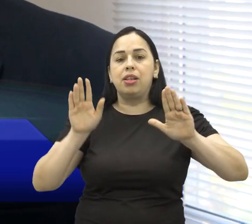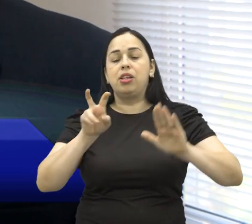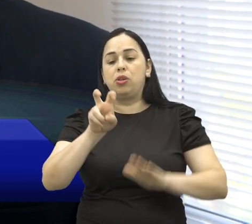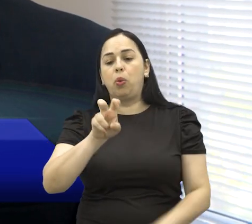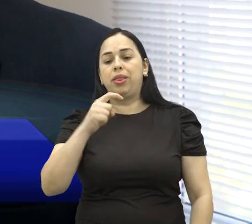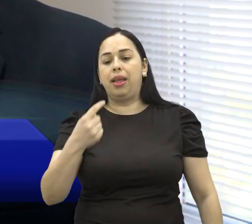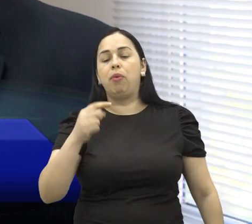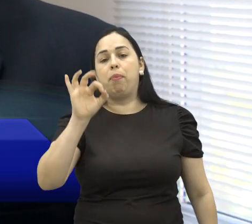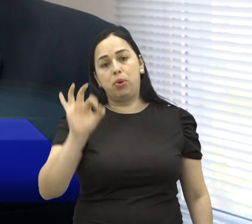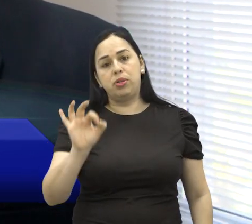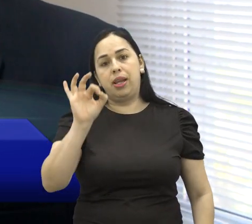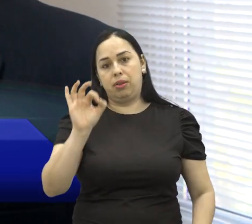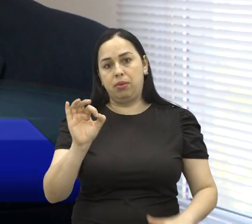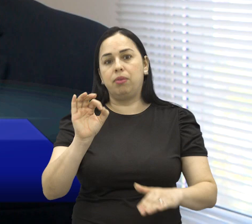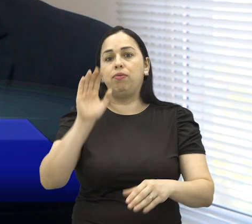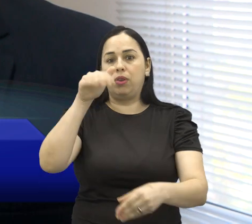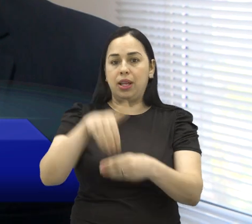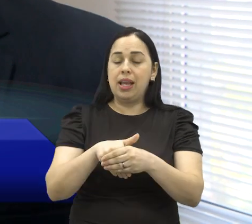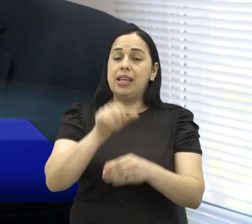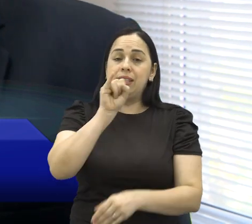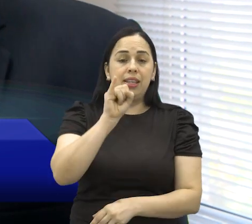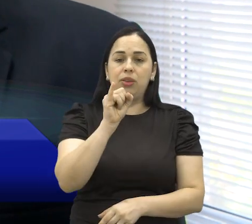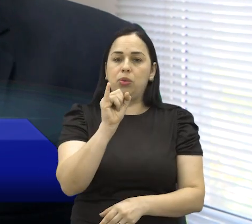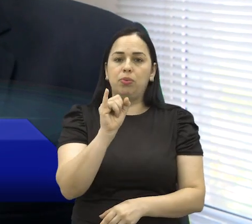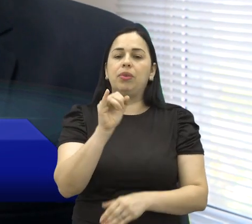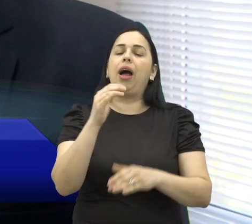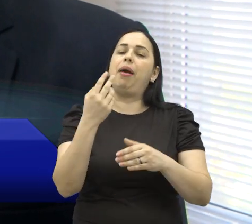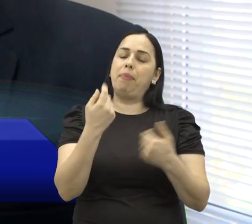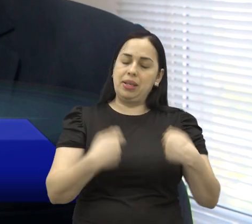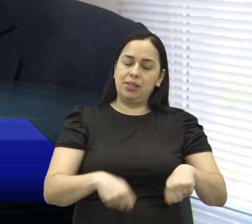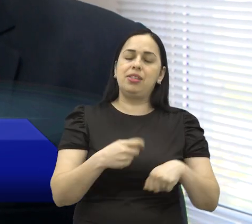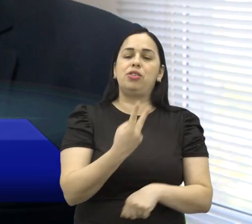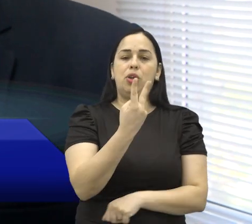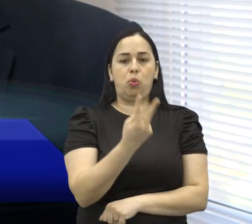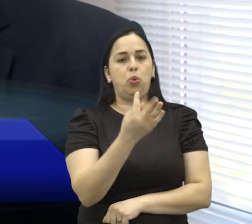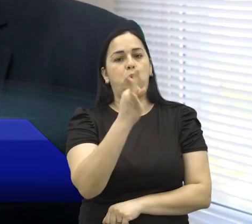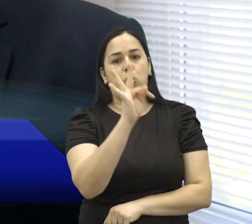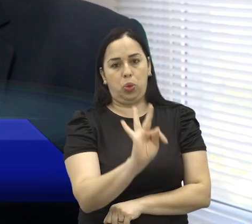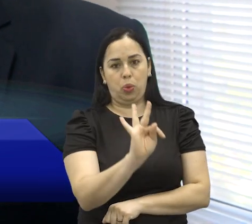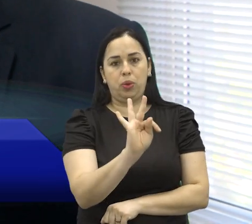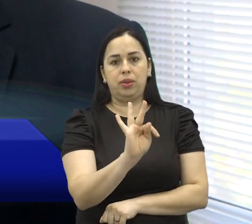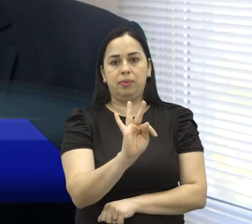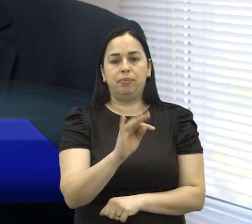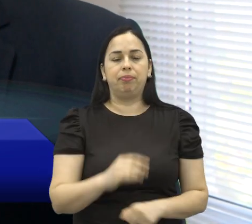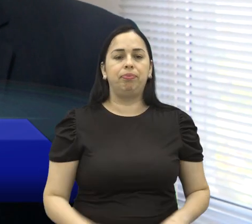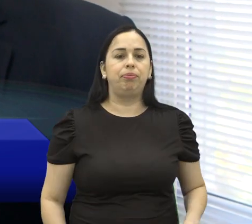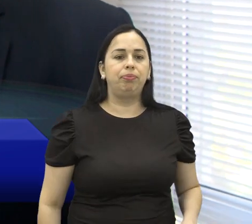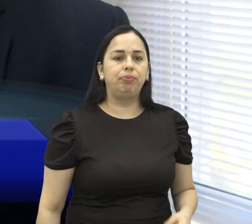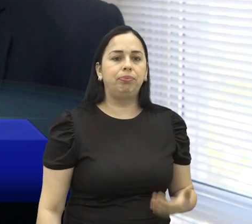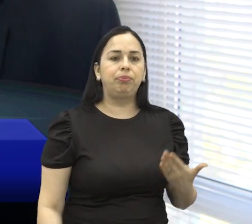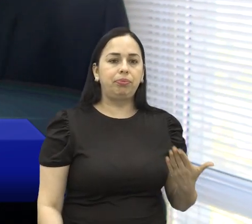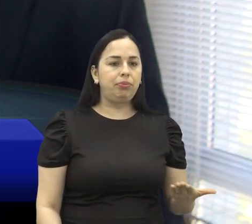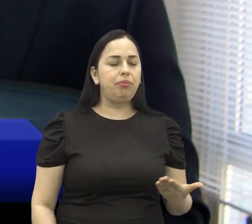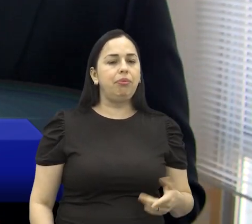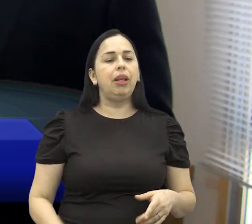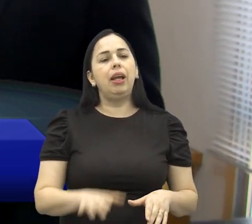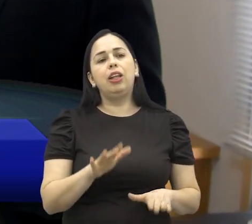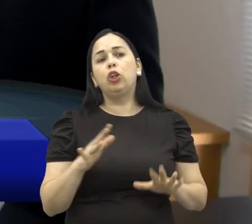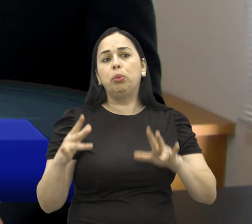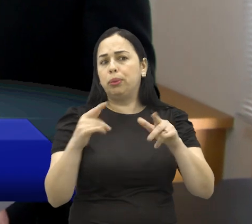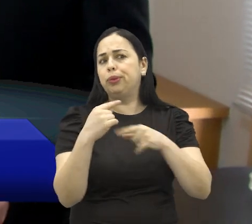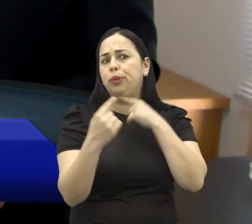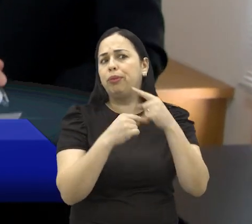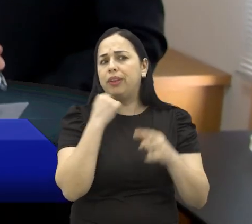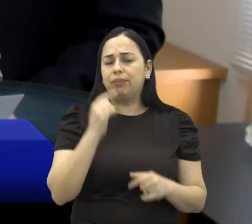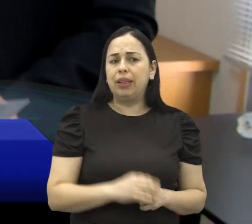a maioria absoluta dos votos. quando isso não acontece, então tem segundo turno para decidir entre os mais bem votados. E a dúvida